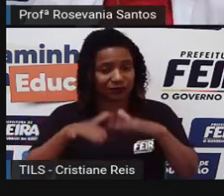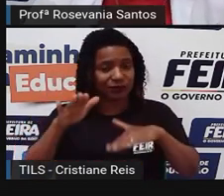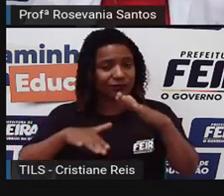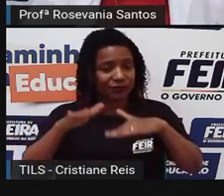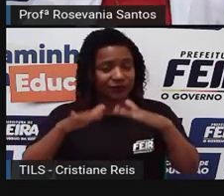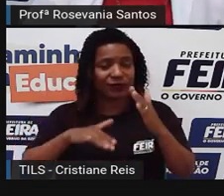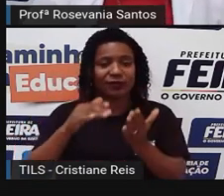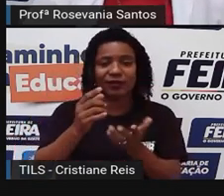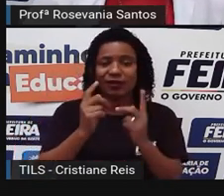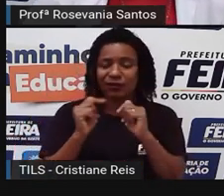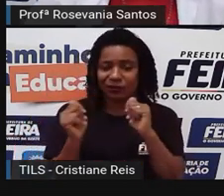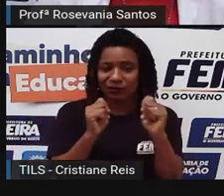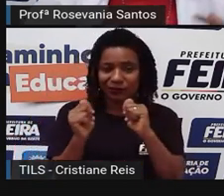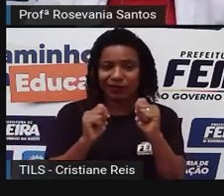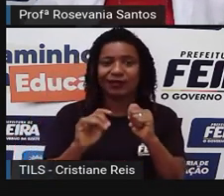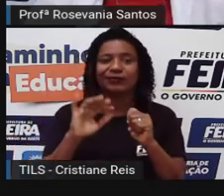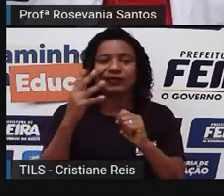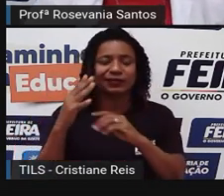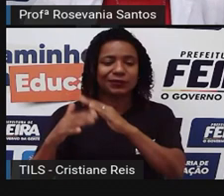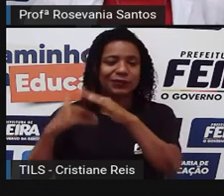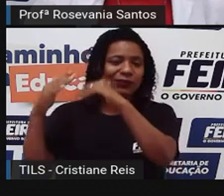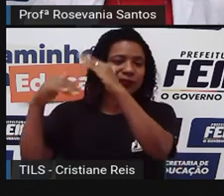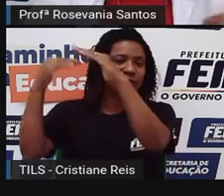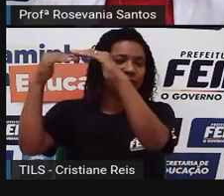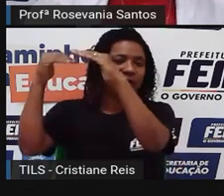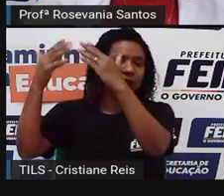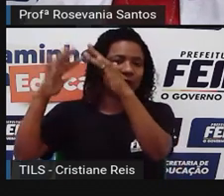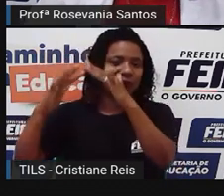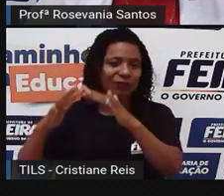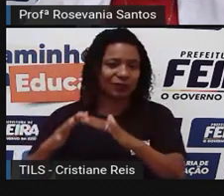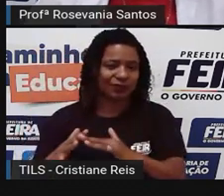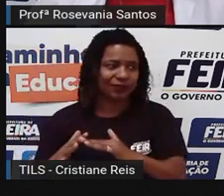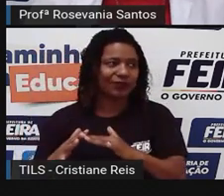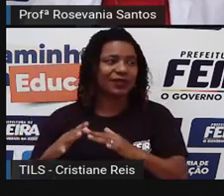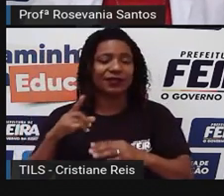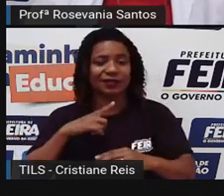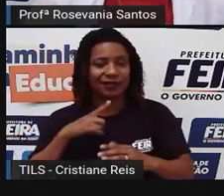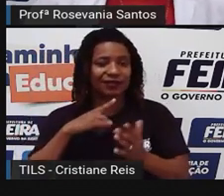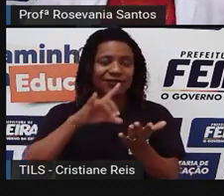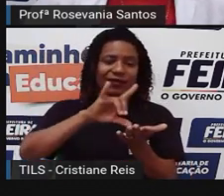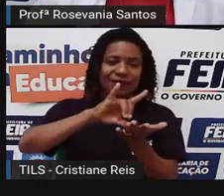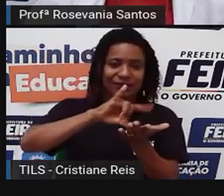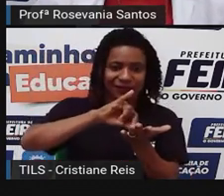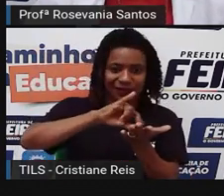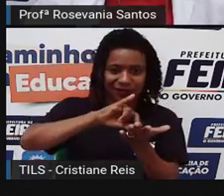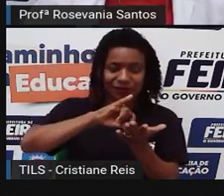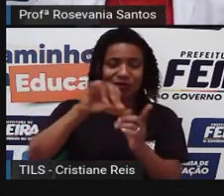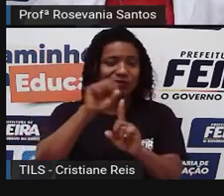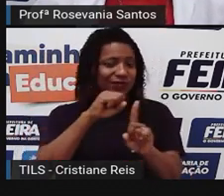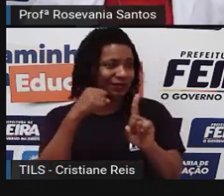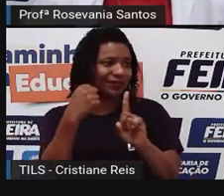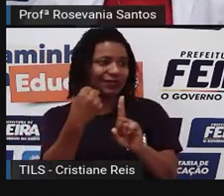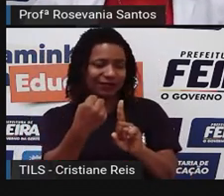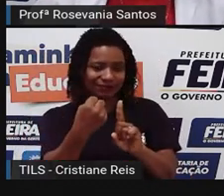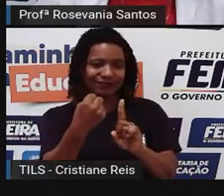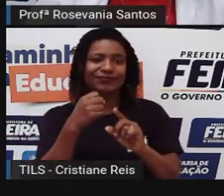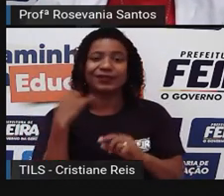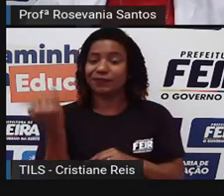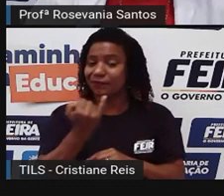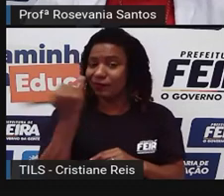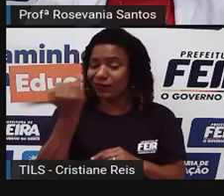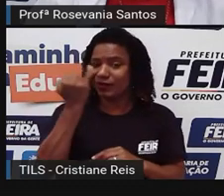a economia. Então, é esse o assunto, né? Que nós vamos falar. Sobre a questão do capitalismo e sobre o socialismo, que é tão